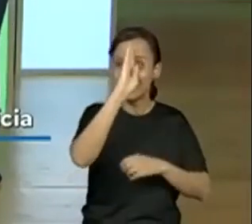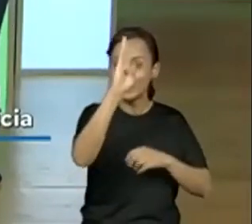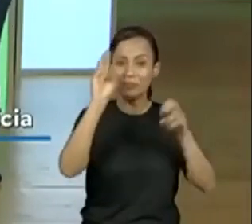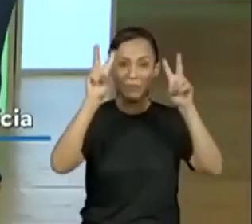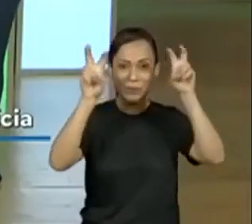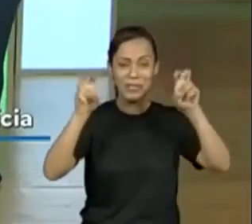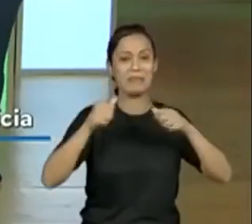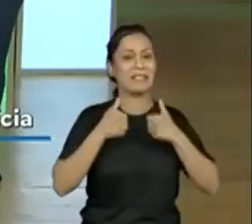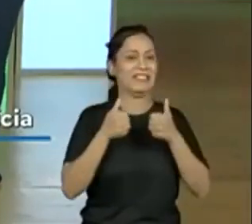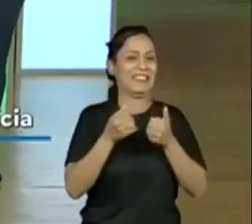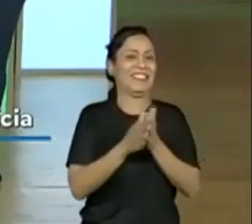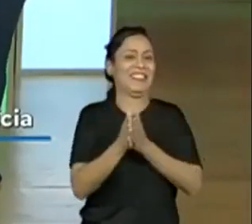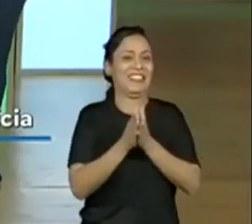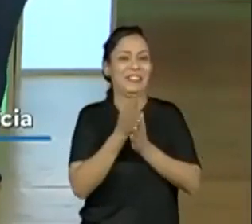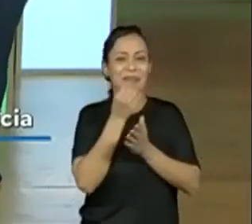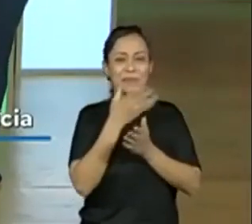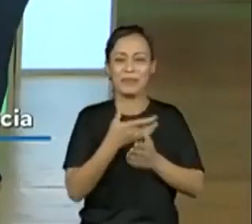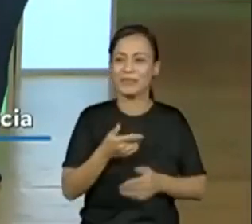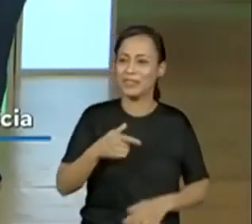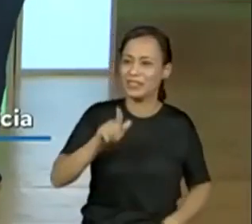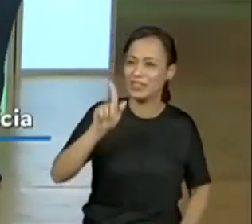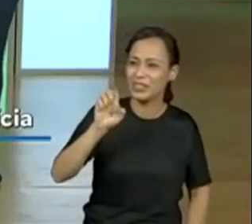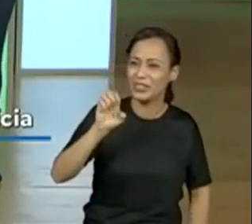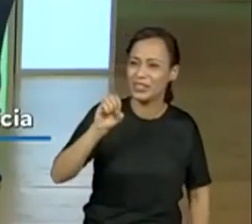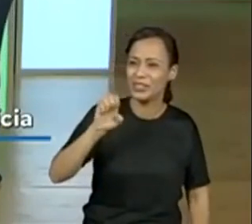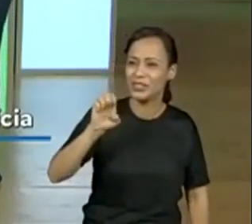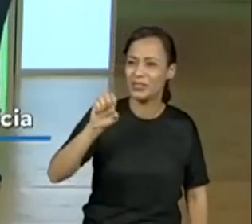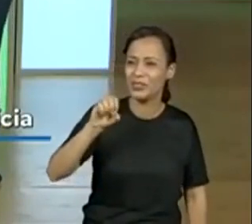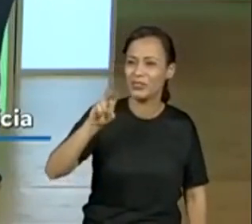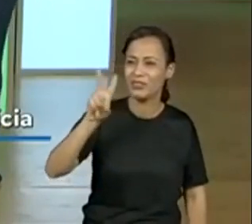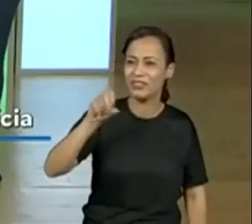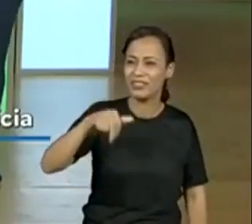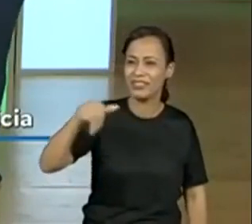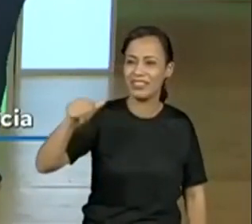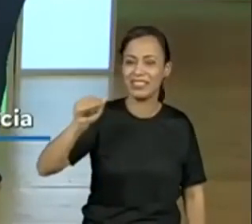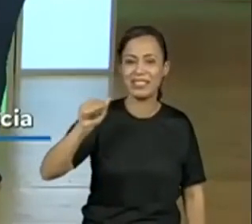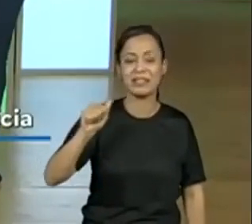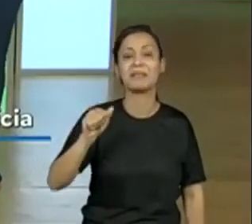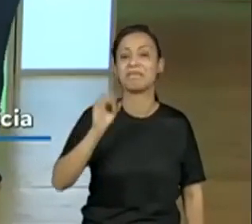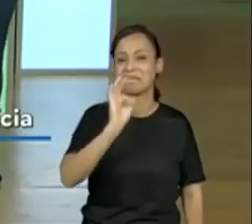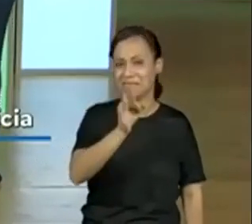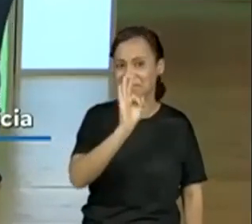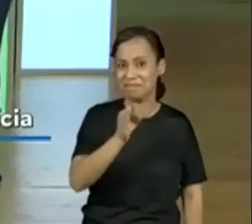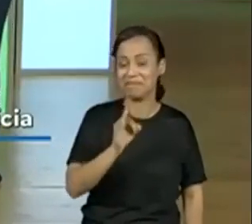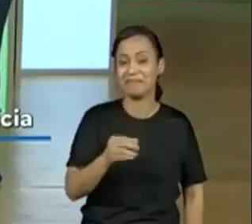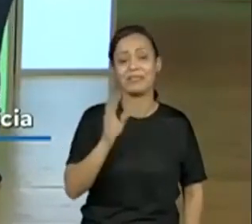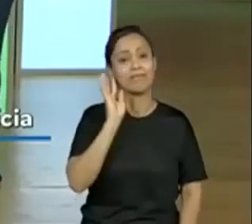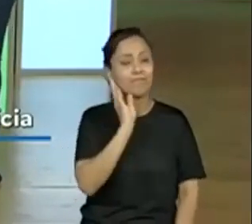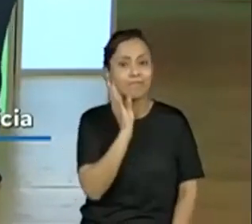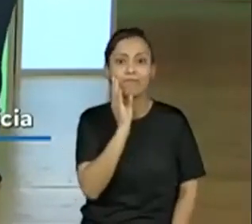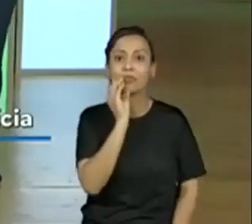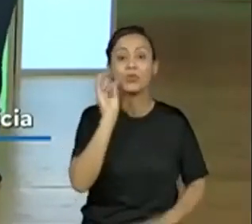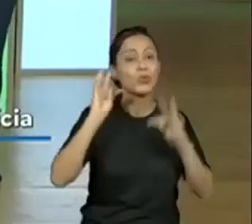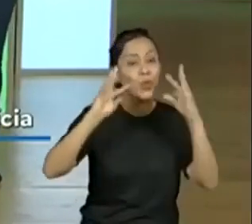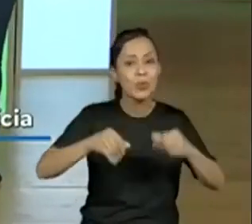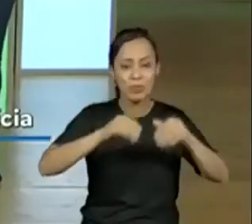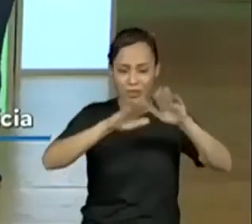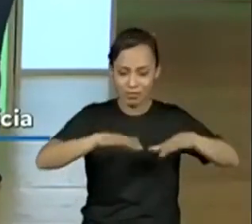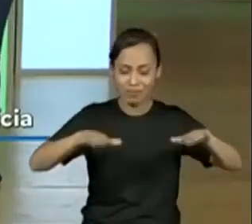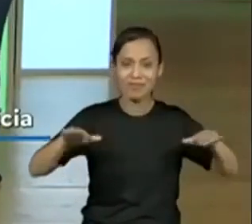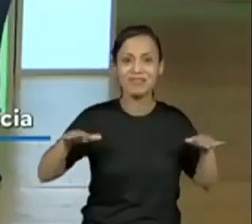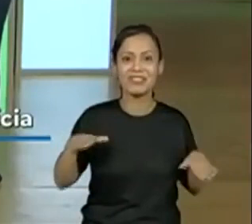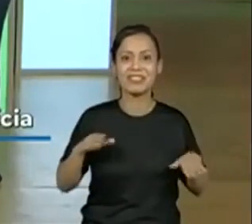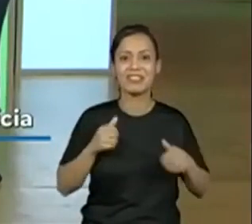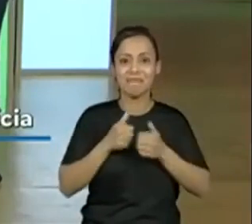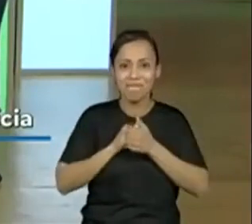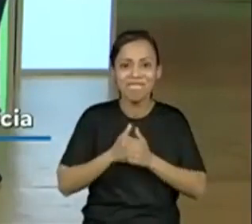tô de olho, hein? Isso mesmo. notícia. Giovana participando ativamente, é aluna da professora Mônica. Que legal. As crianças da Maria